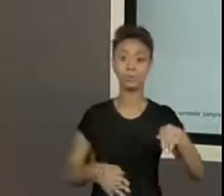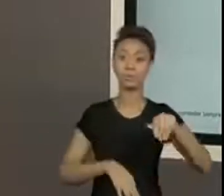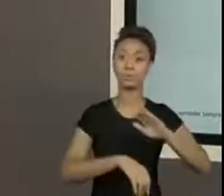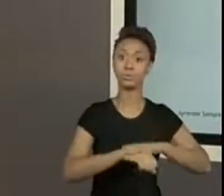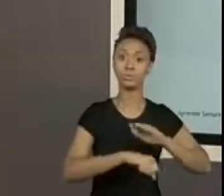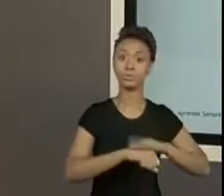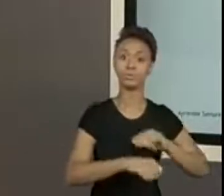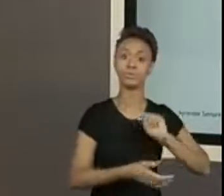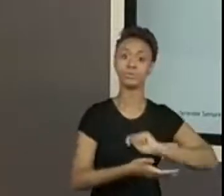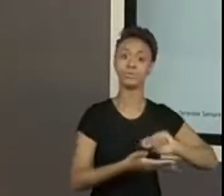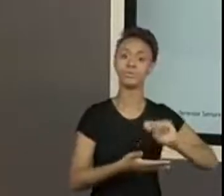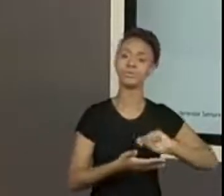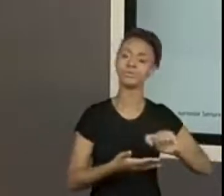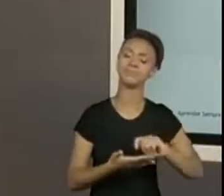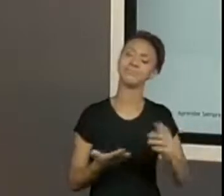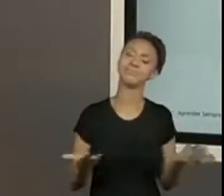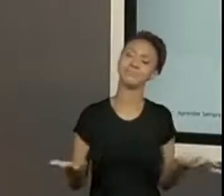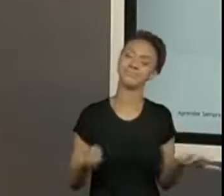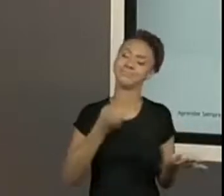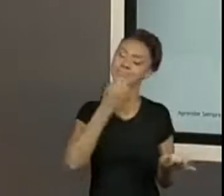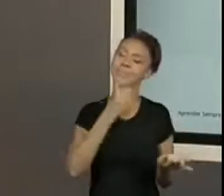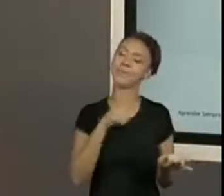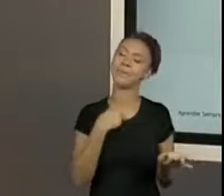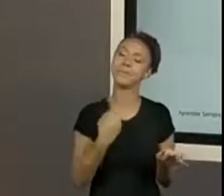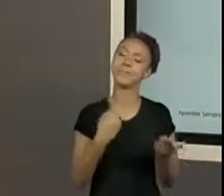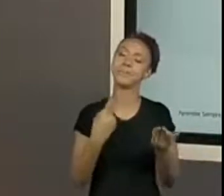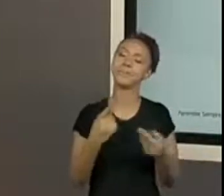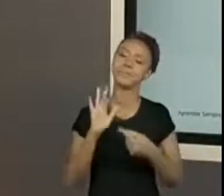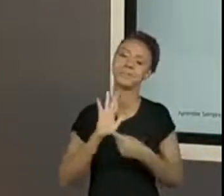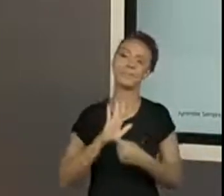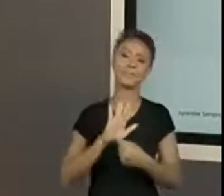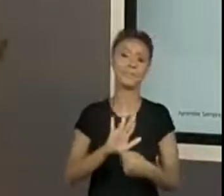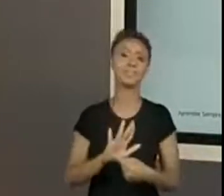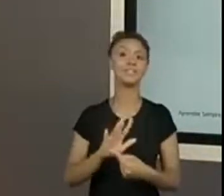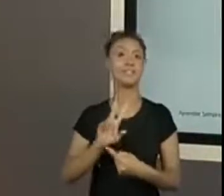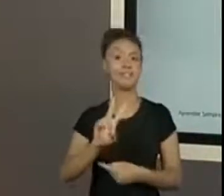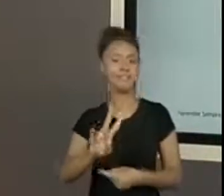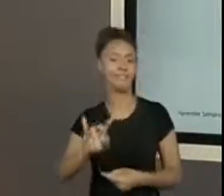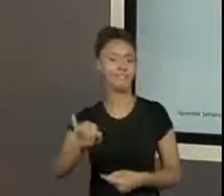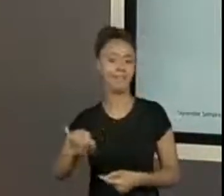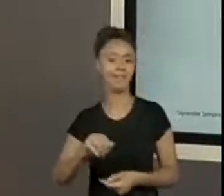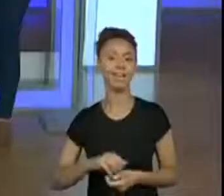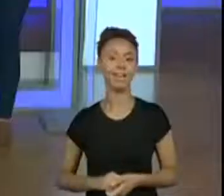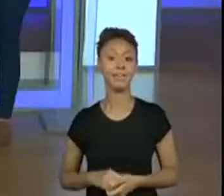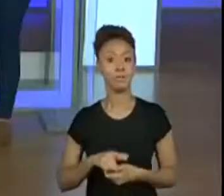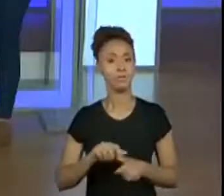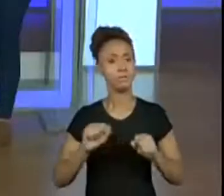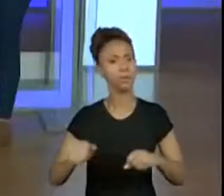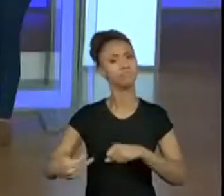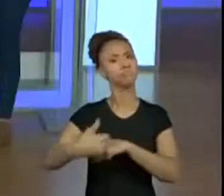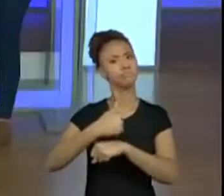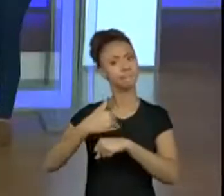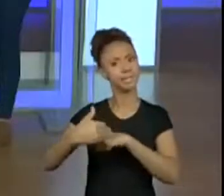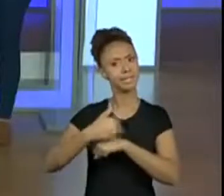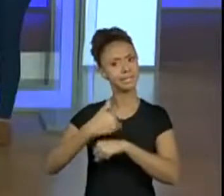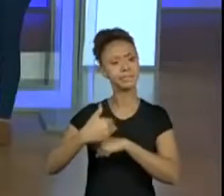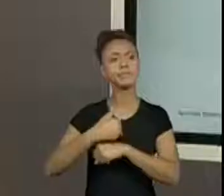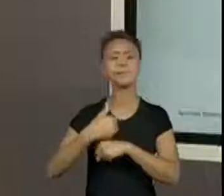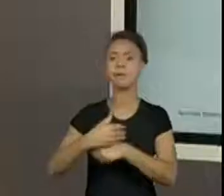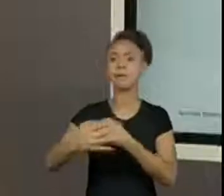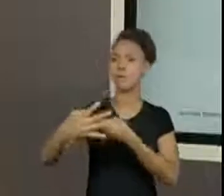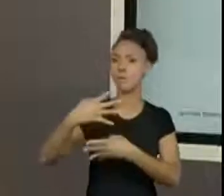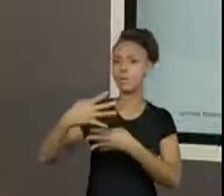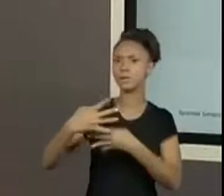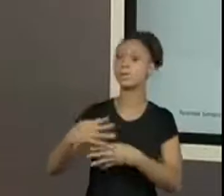coisa gostosa. É. Merece a gente trazer isso aqui. Por isso, participem. E aí o professor pode trazer a quadrinha, o nome da escola